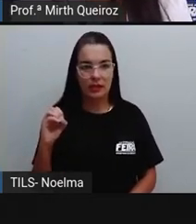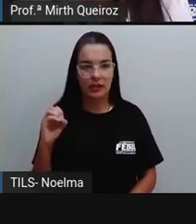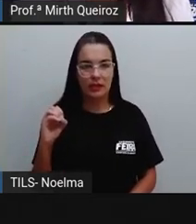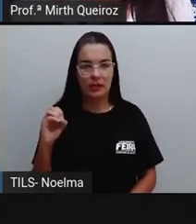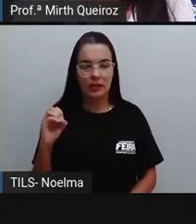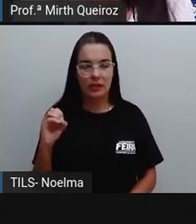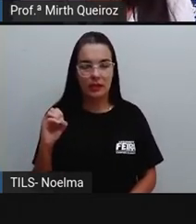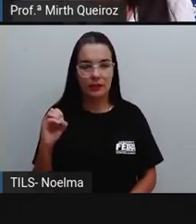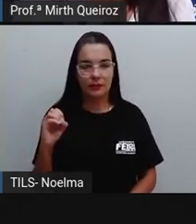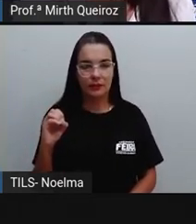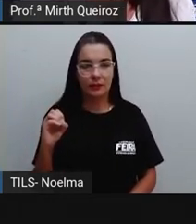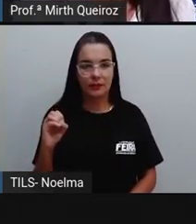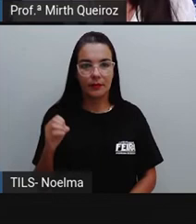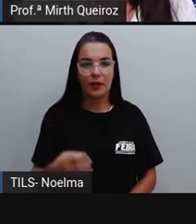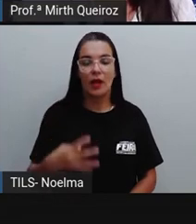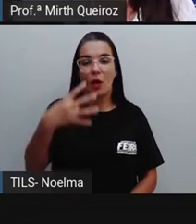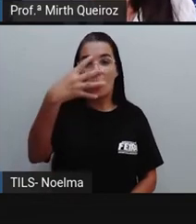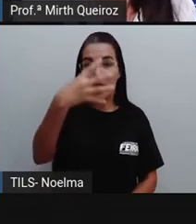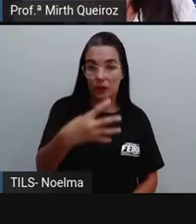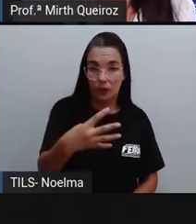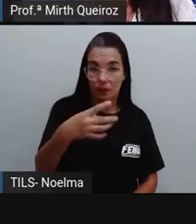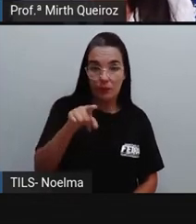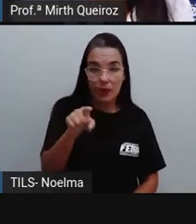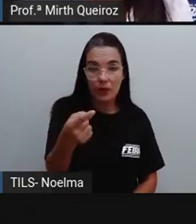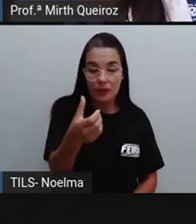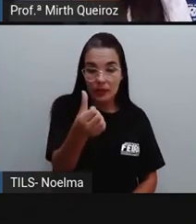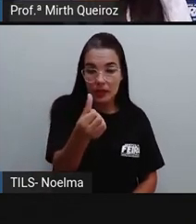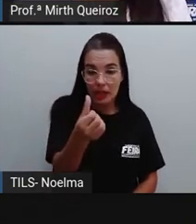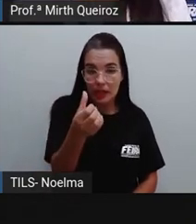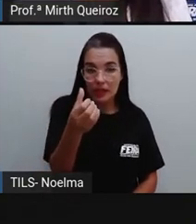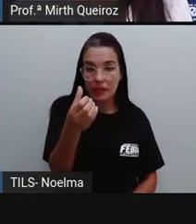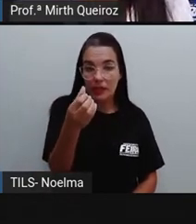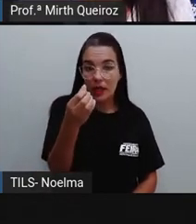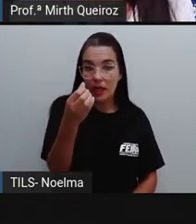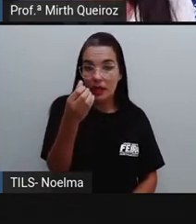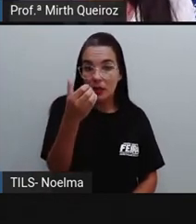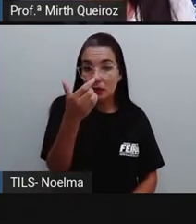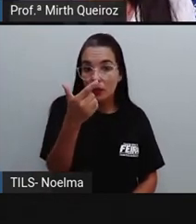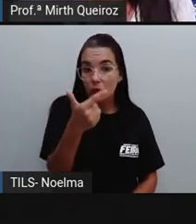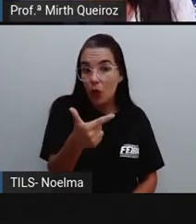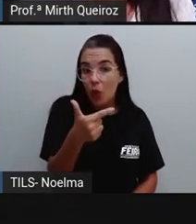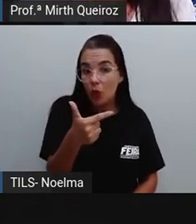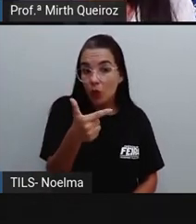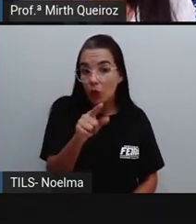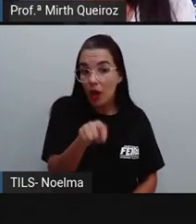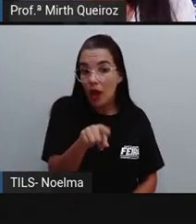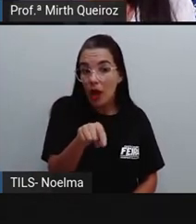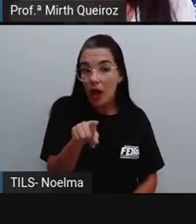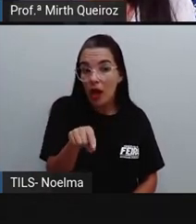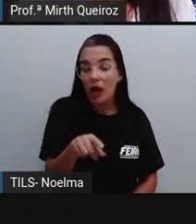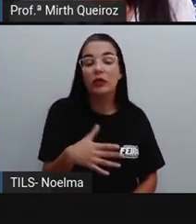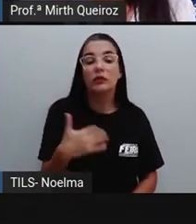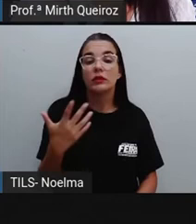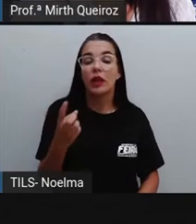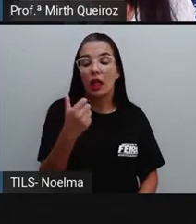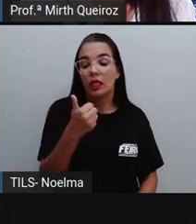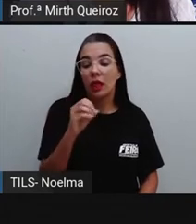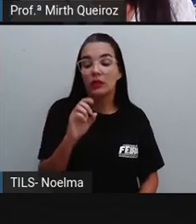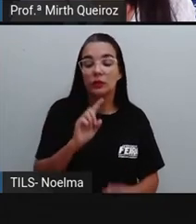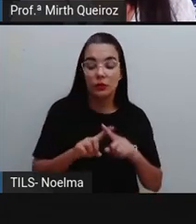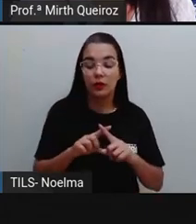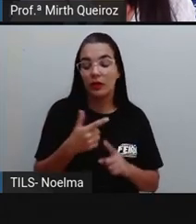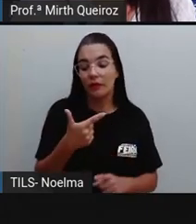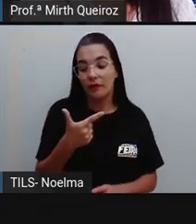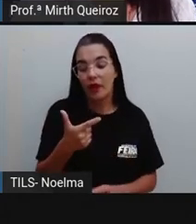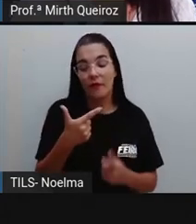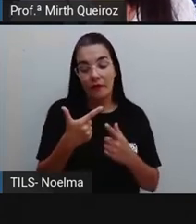cem. Seis centos. Então, temos quatro mil, seiscentos, duas dezenas. Cada dezena tem dez. Então, nós